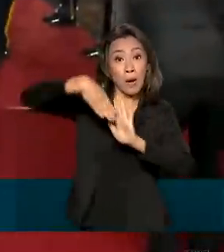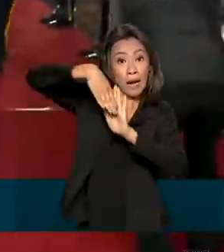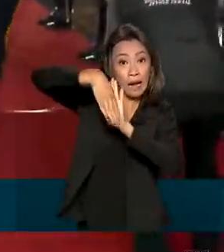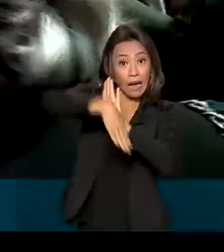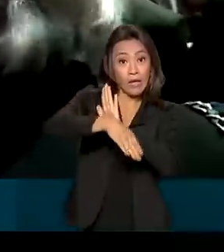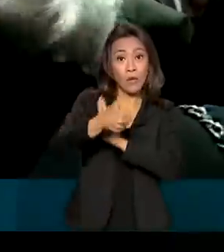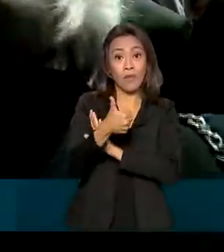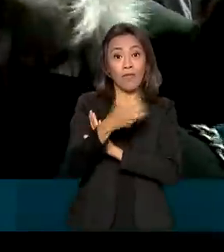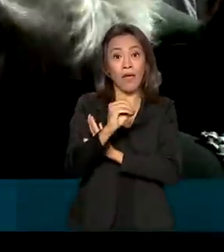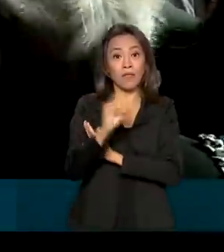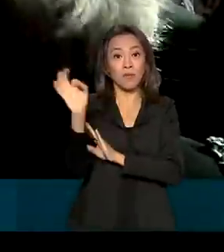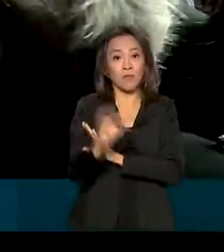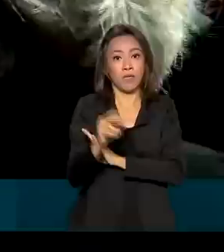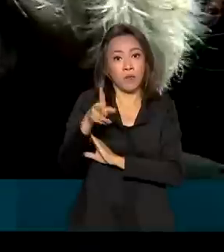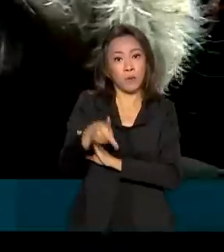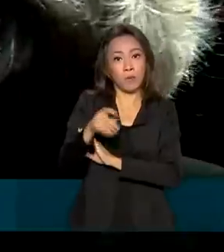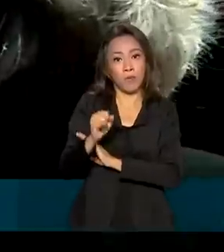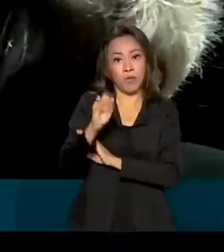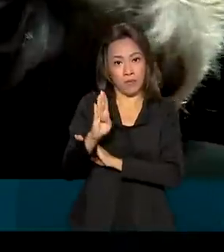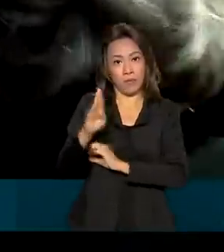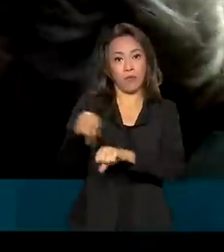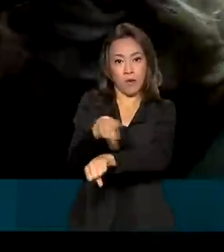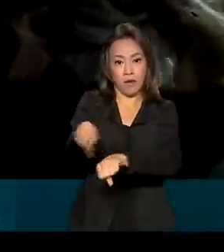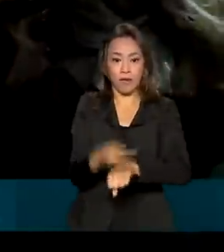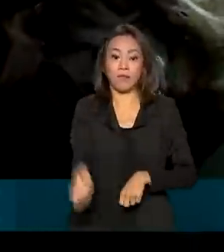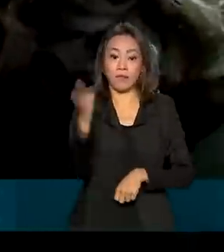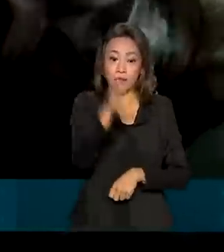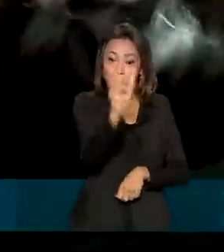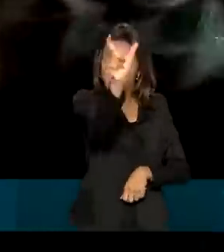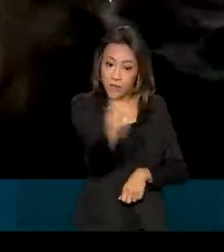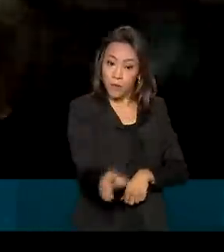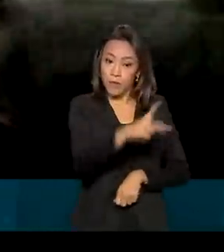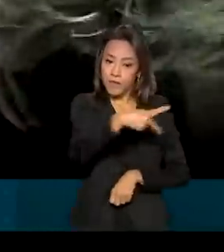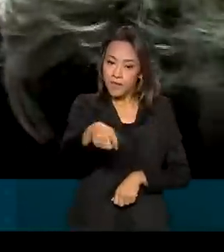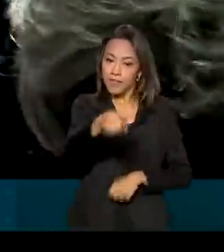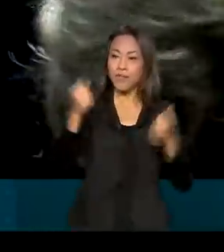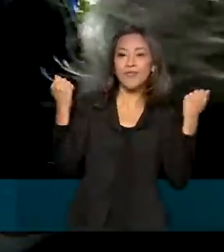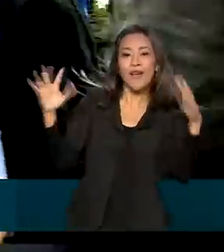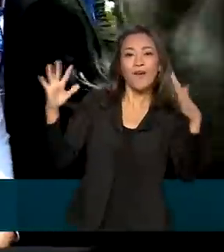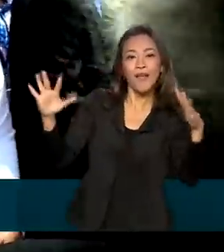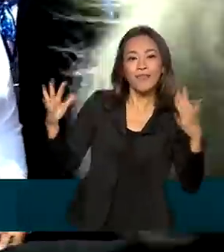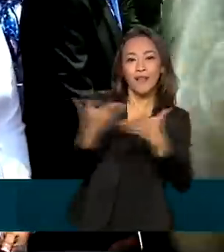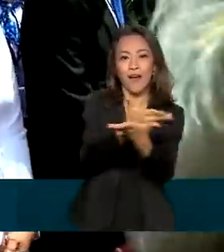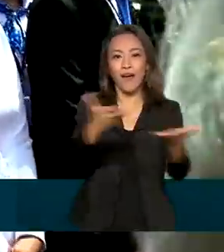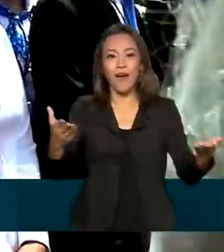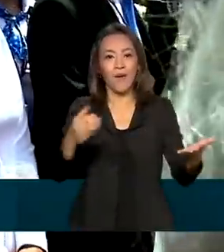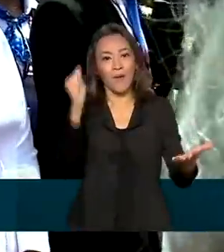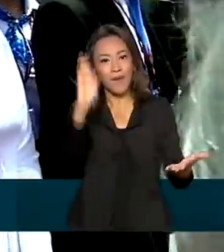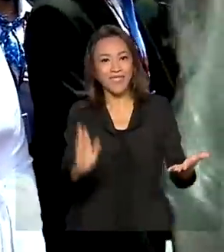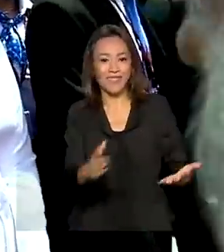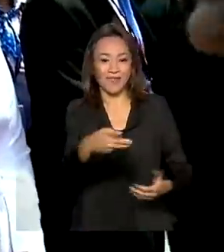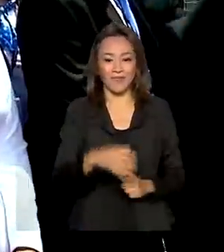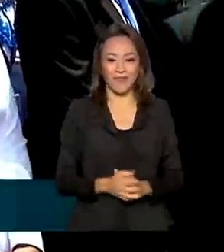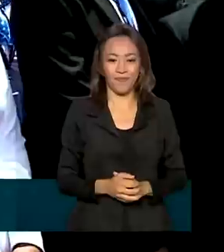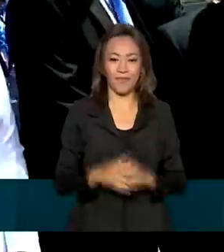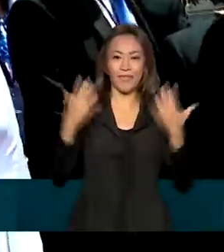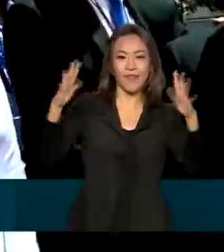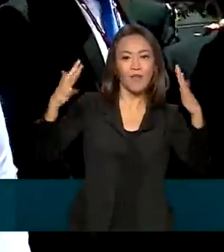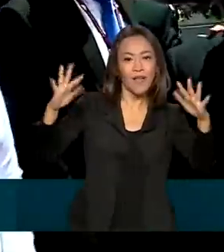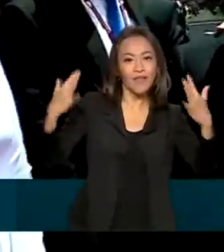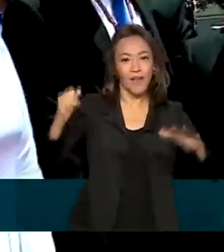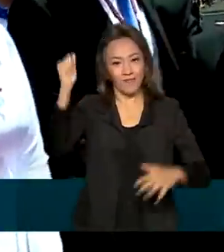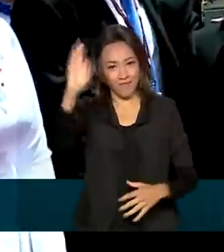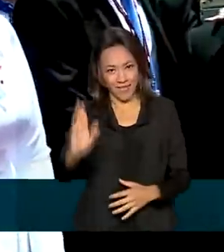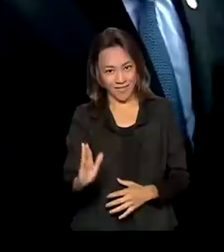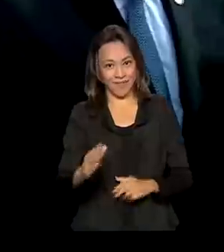10%. Na saída da cerimônia, Guilhermo Lasso enviou uma saudação aos brasileiros. Saludo ao Brasil. Saludo a